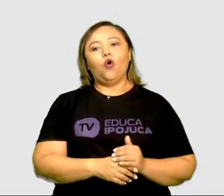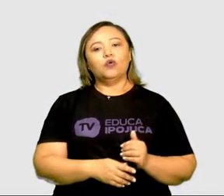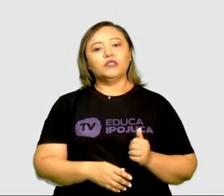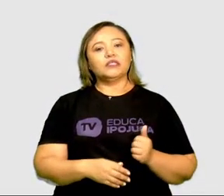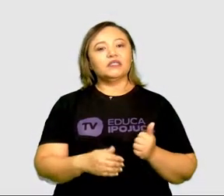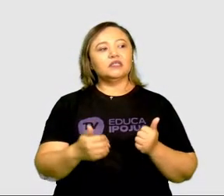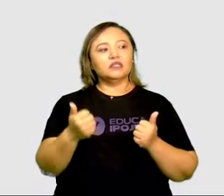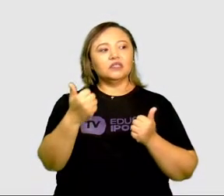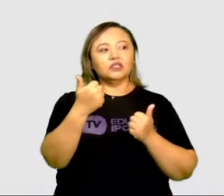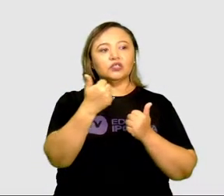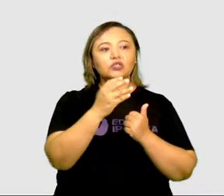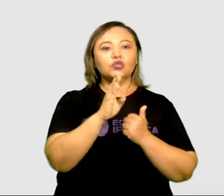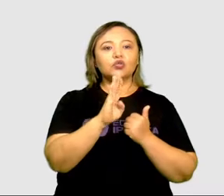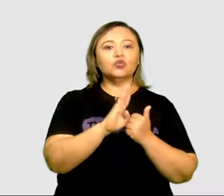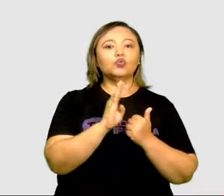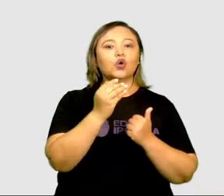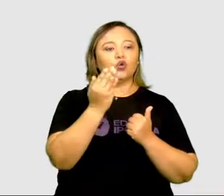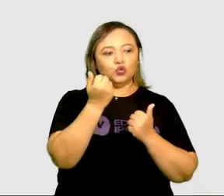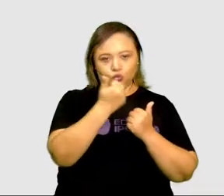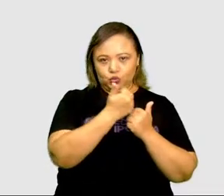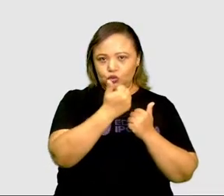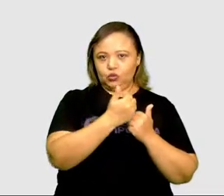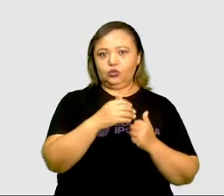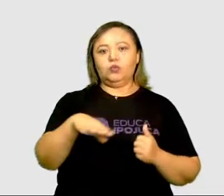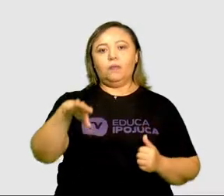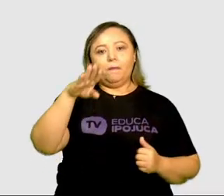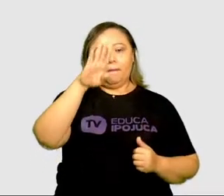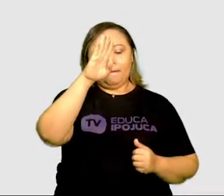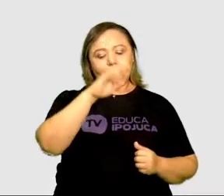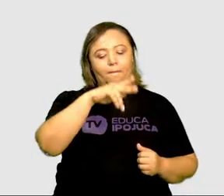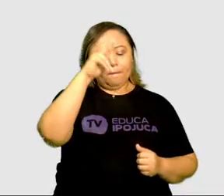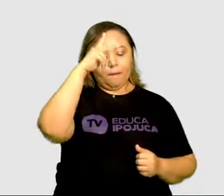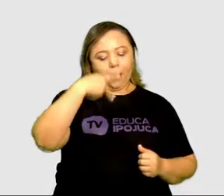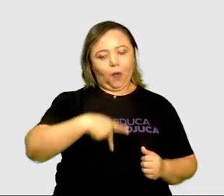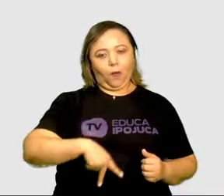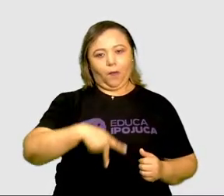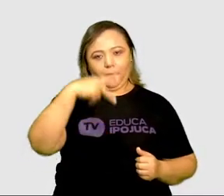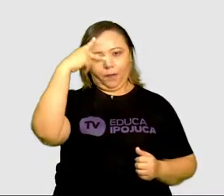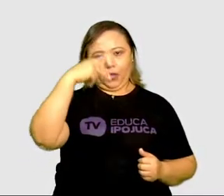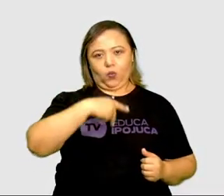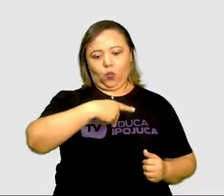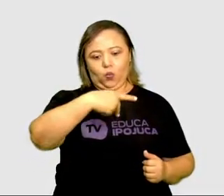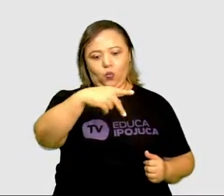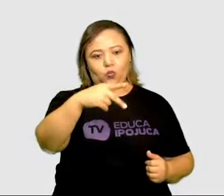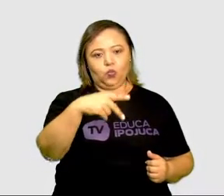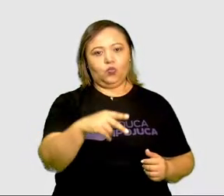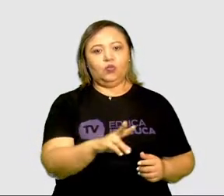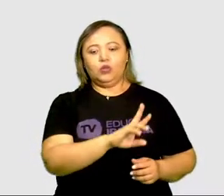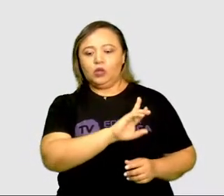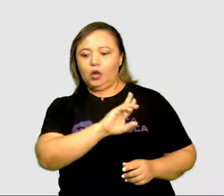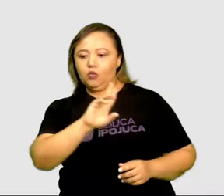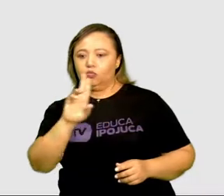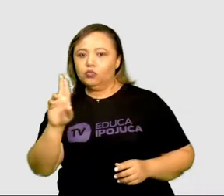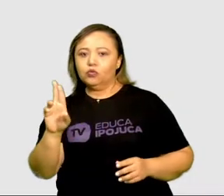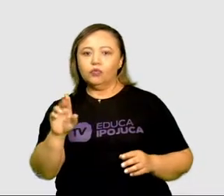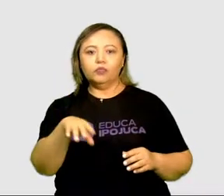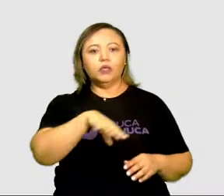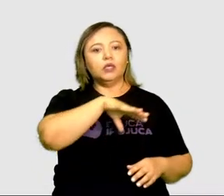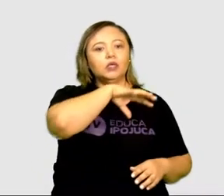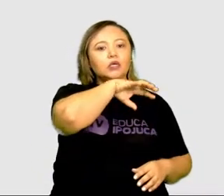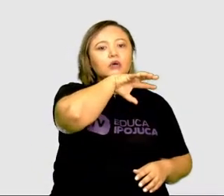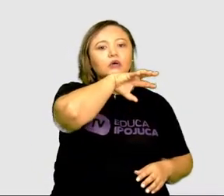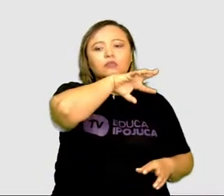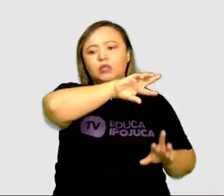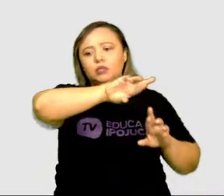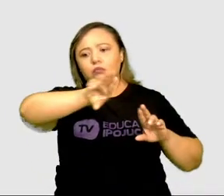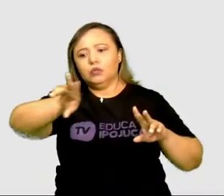seja, dar nome a um determinado ser. Esse ser pode ser um animal, pode